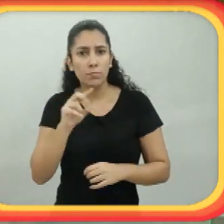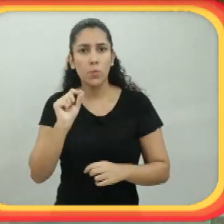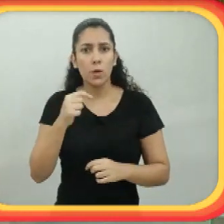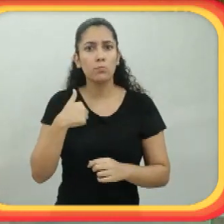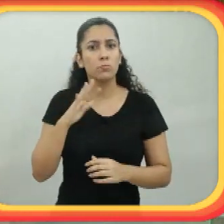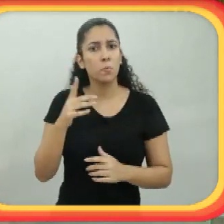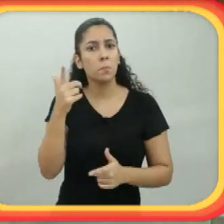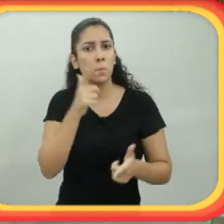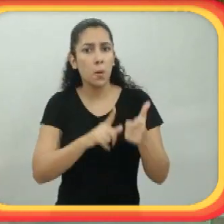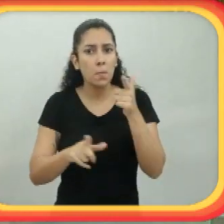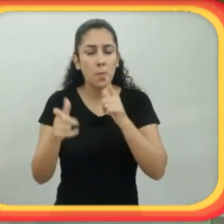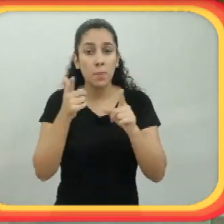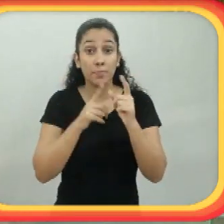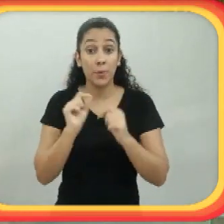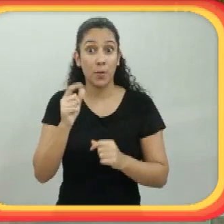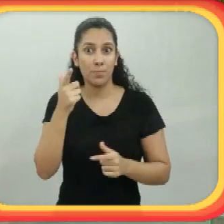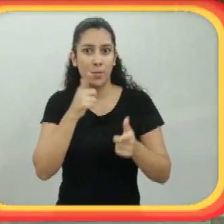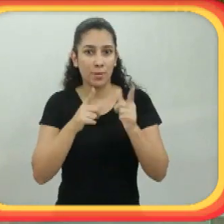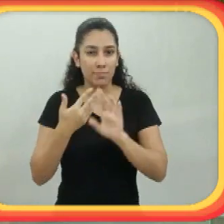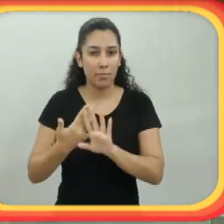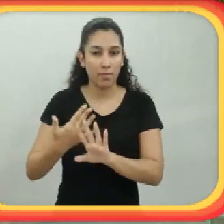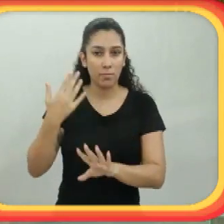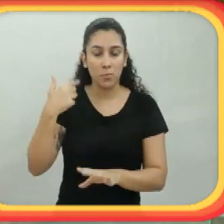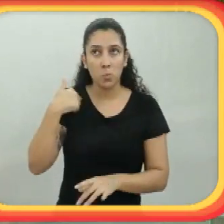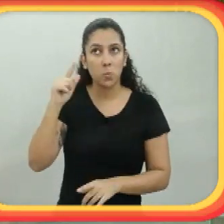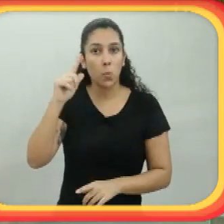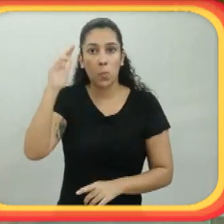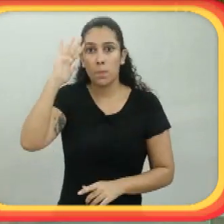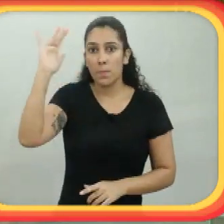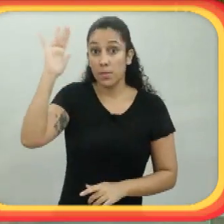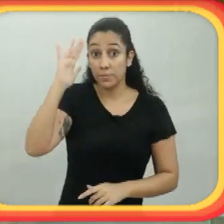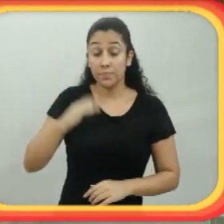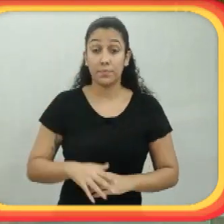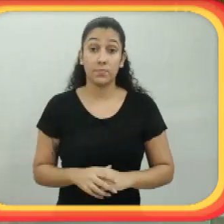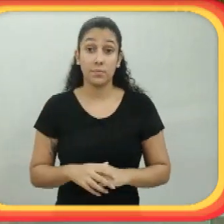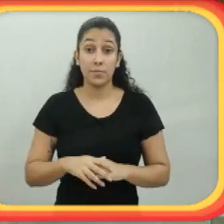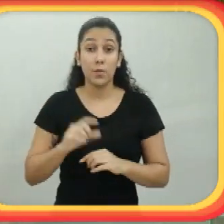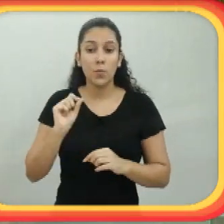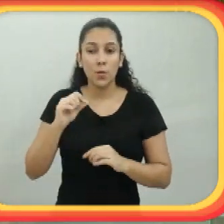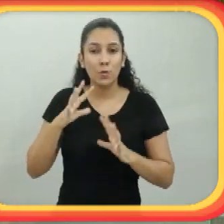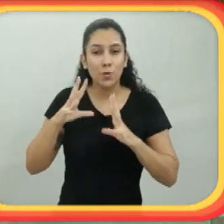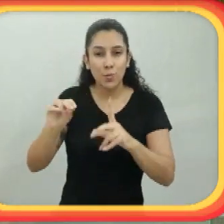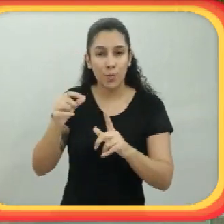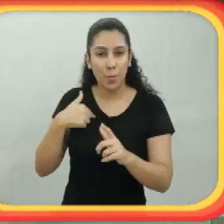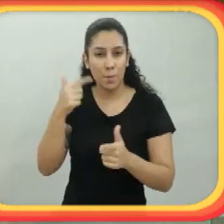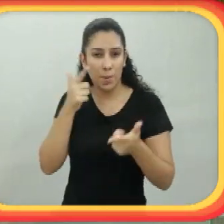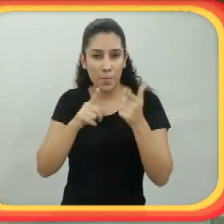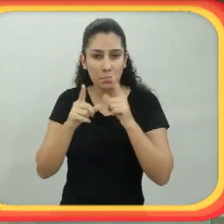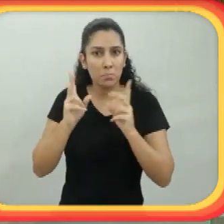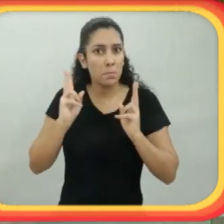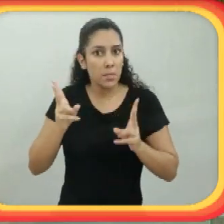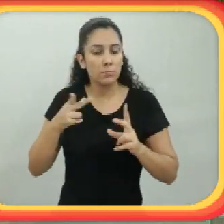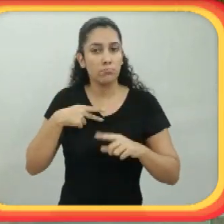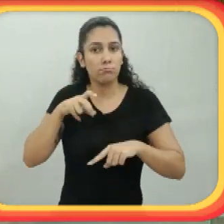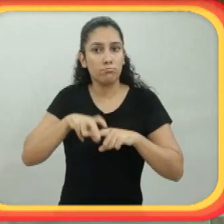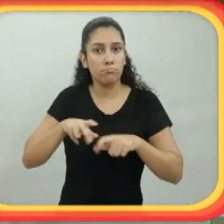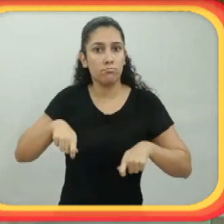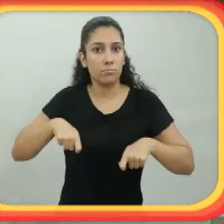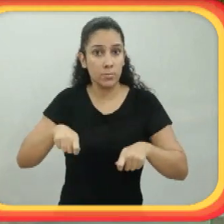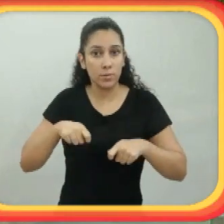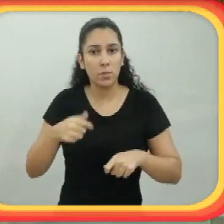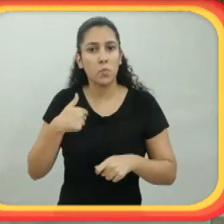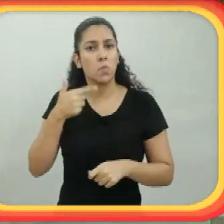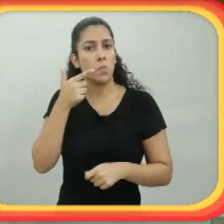ultrapassei os anos como andante na minha vida, eu vejo que eu tive muitas conquistas, né,